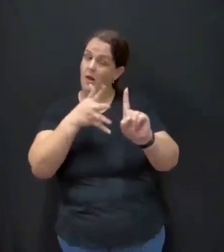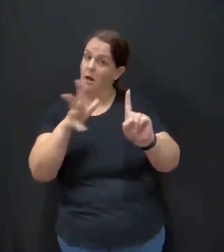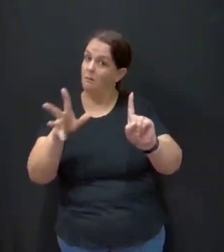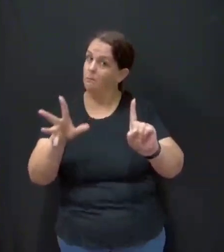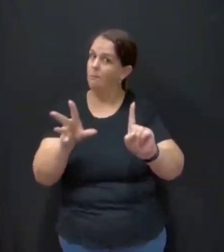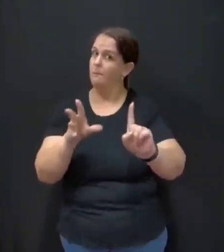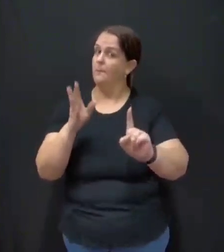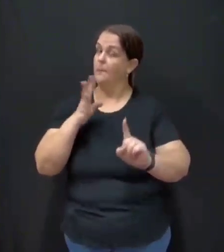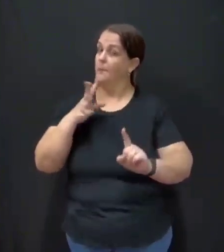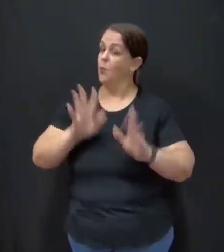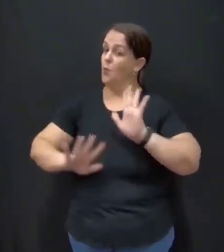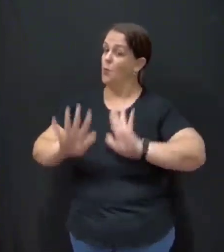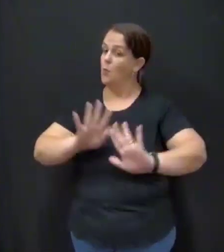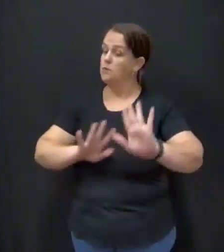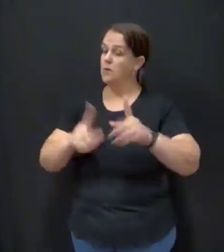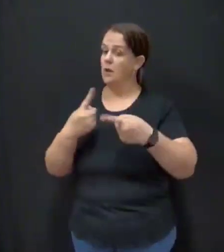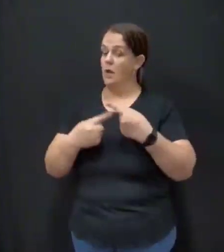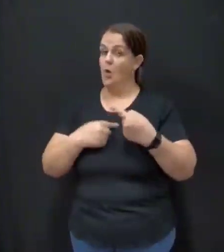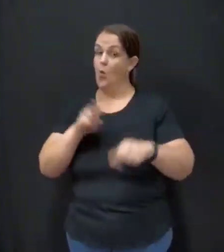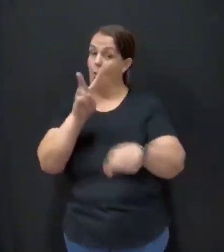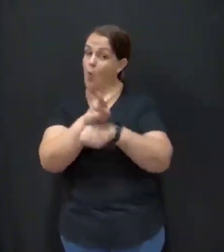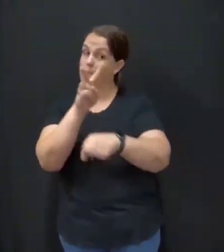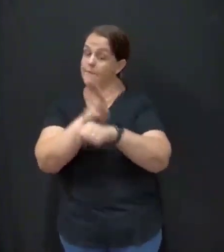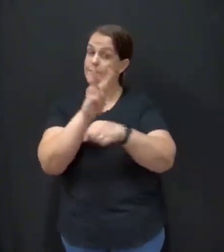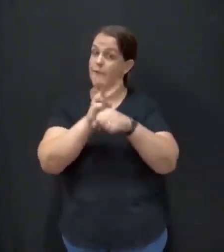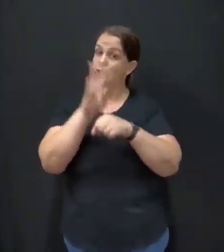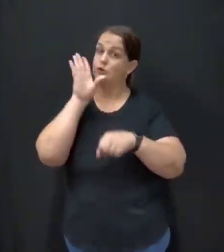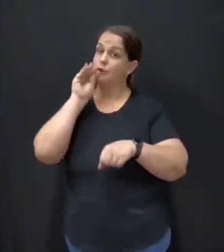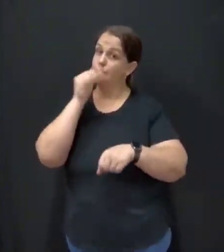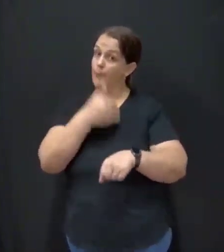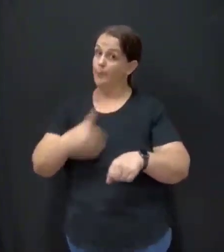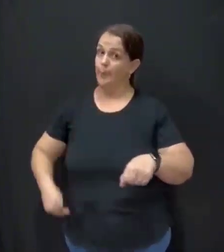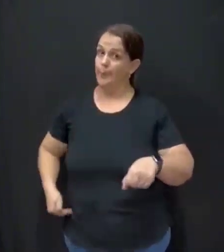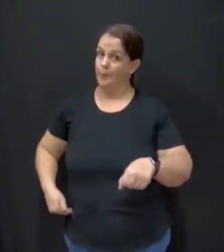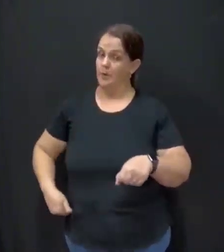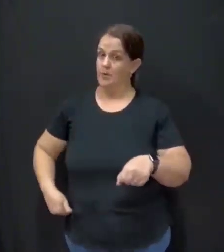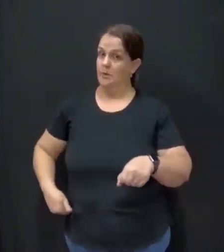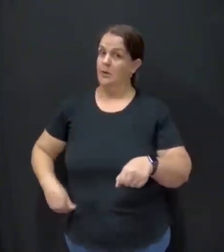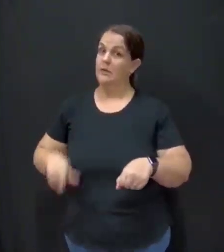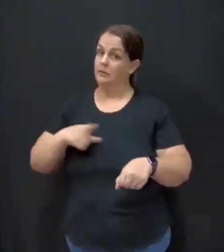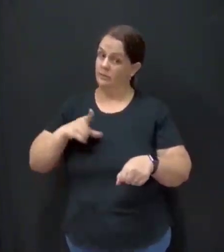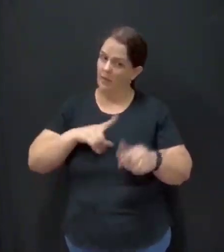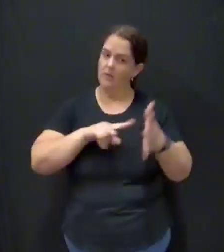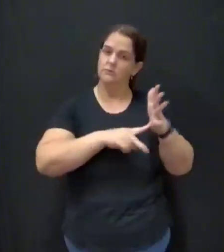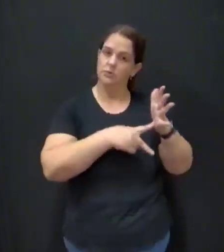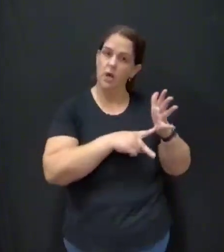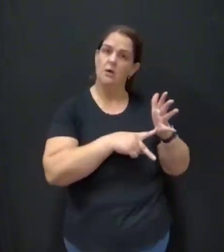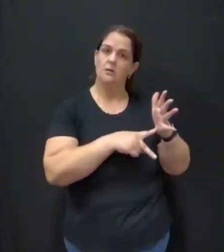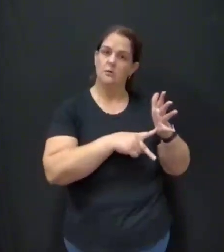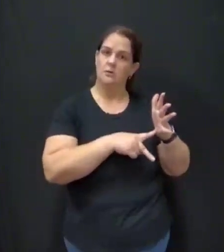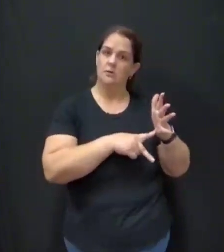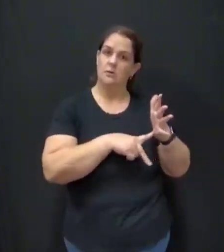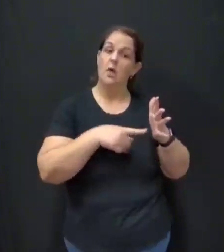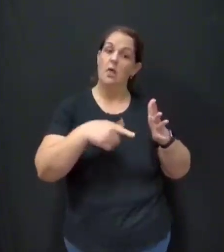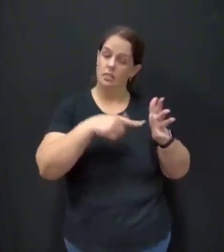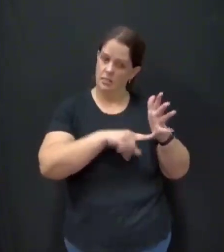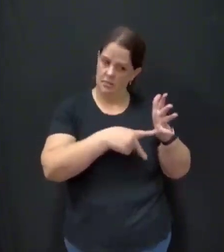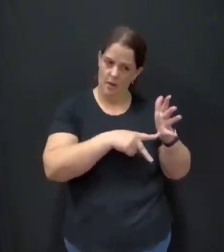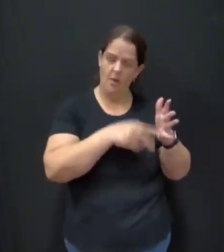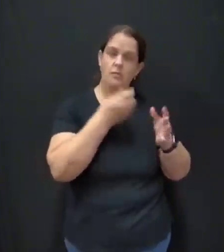classe, a classe do servidor público que, por acaso, tem o seu sindicato e que faz muito bem o trabalho.